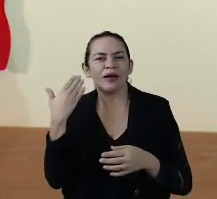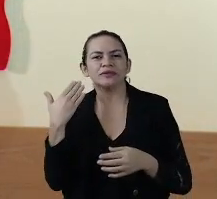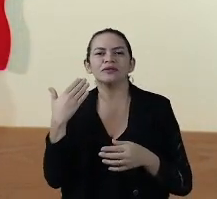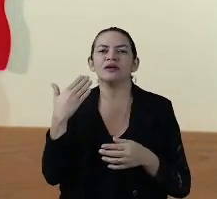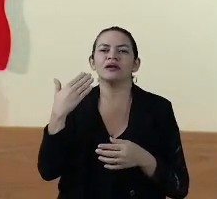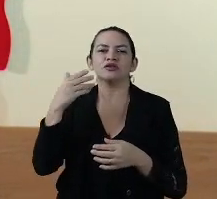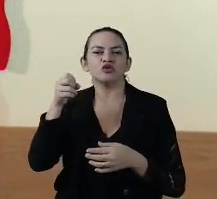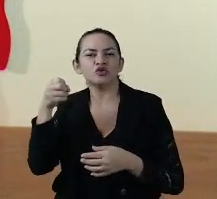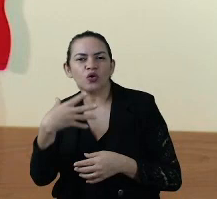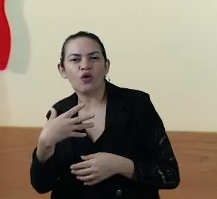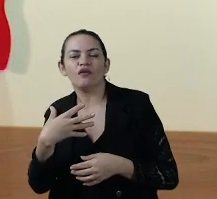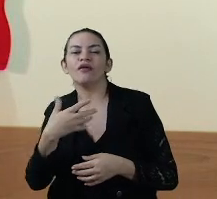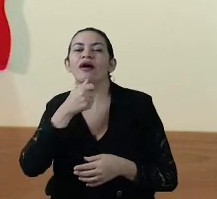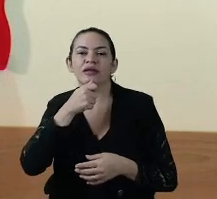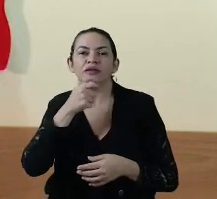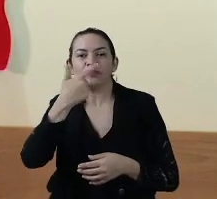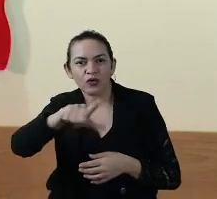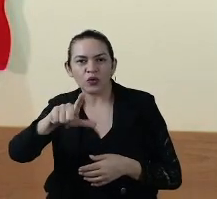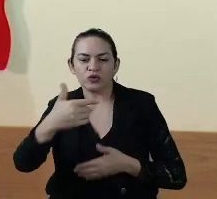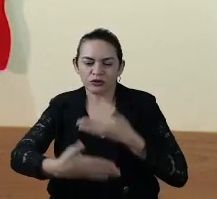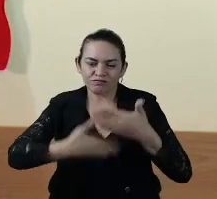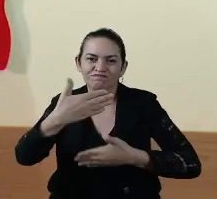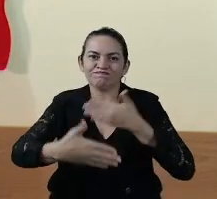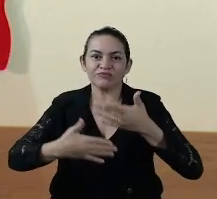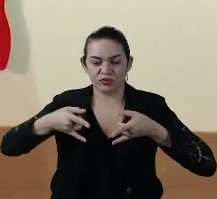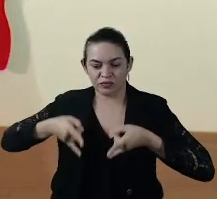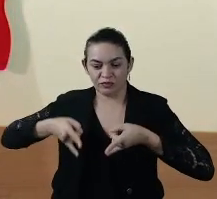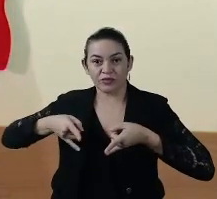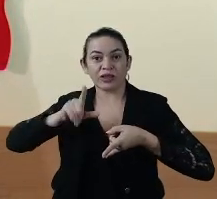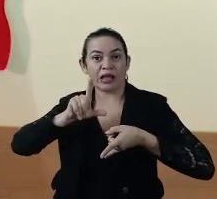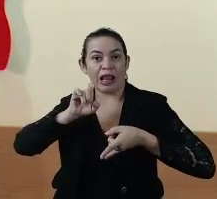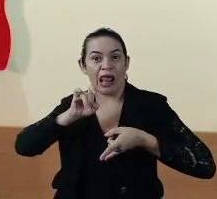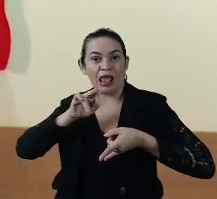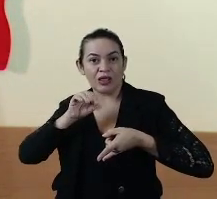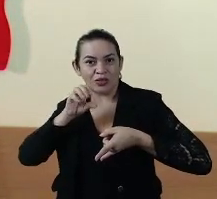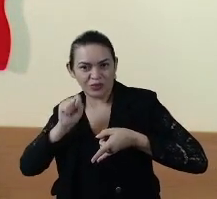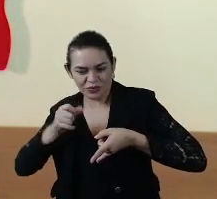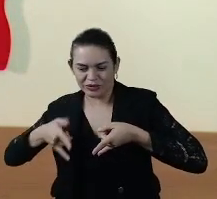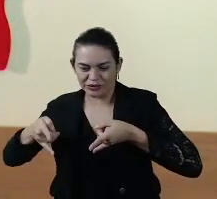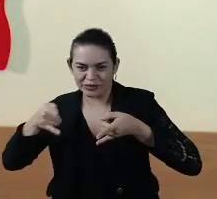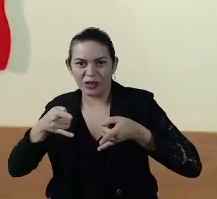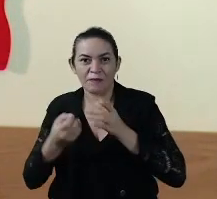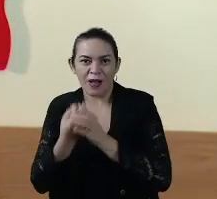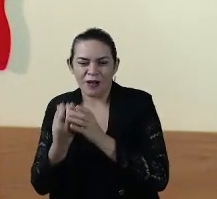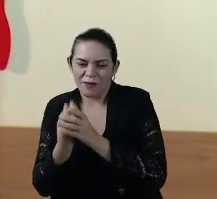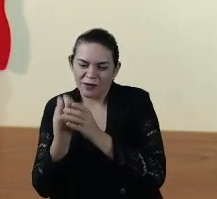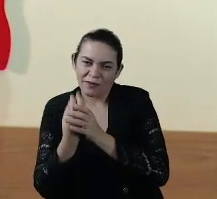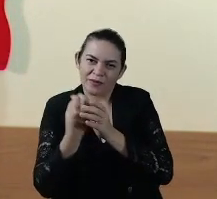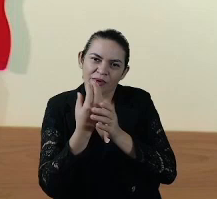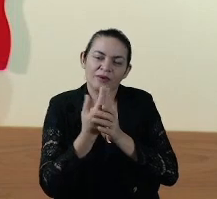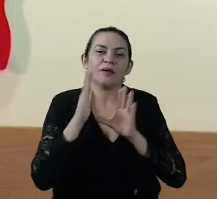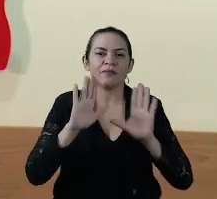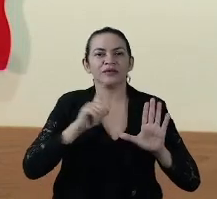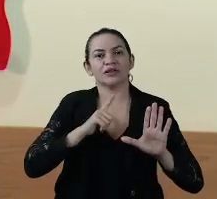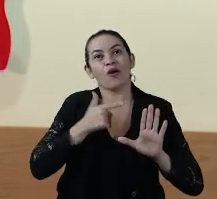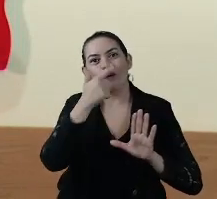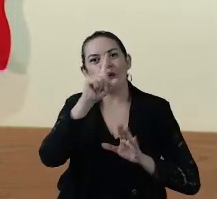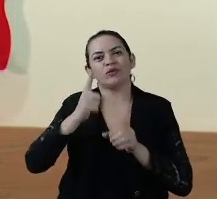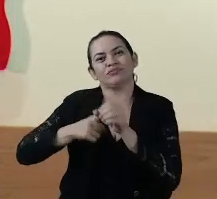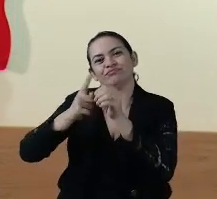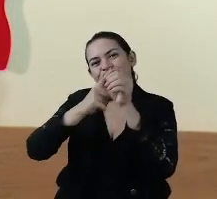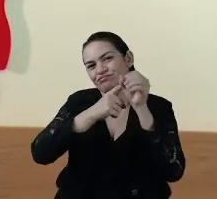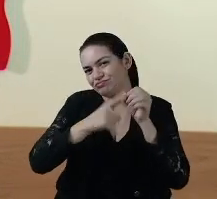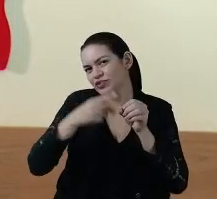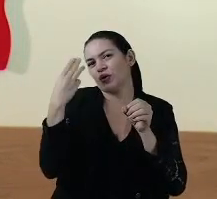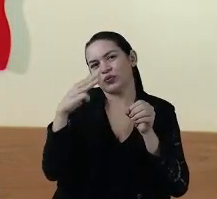E nós vamos continuar esse processo de expansão de leitos, ainda que nós não tenhamos 100% de ocupação, mas nós temos outras cidades do